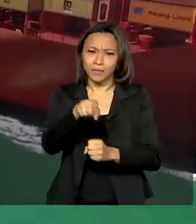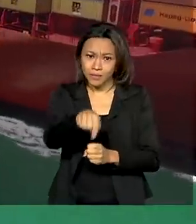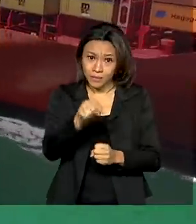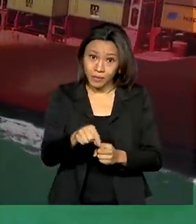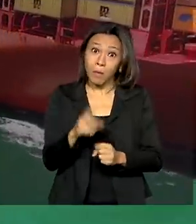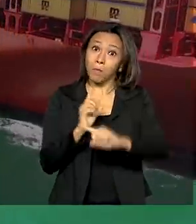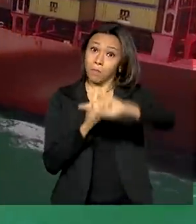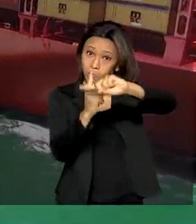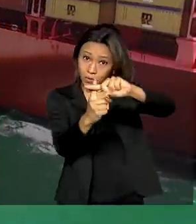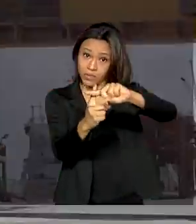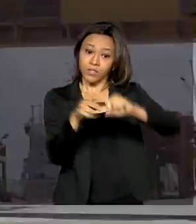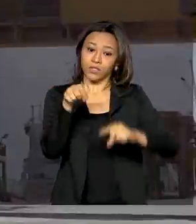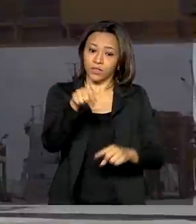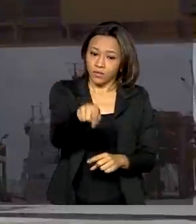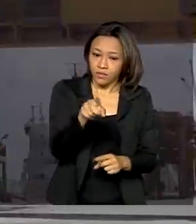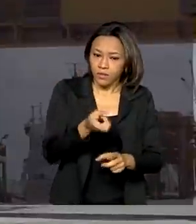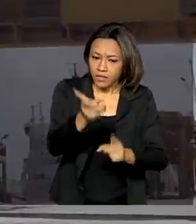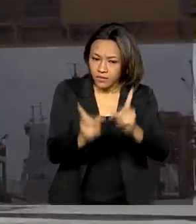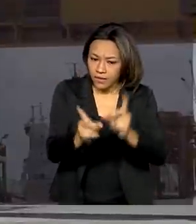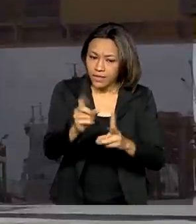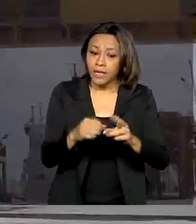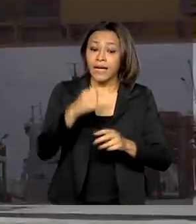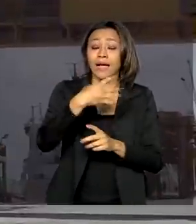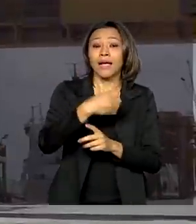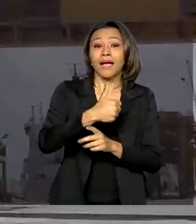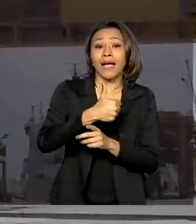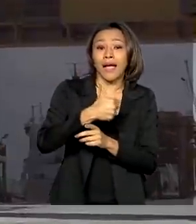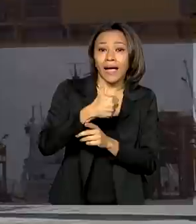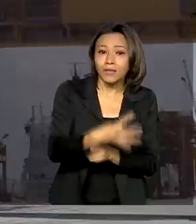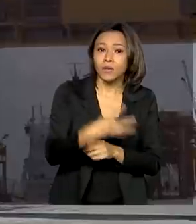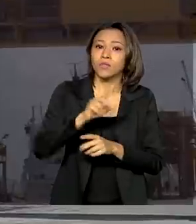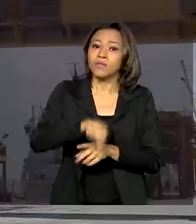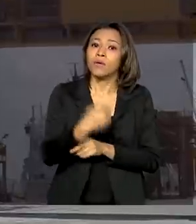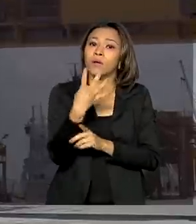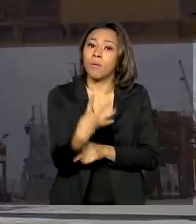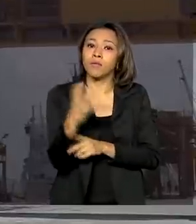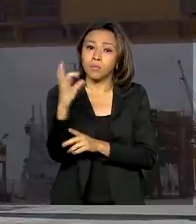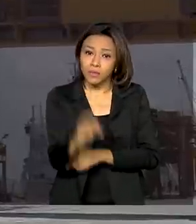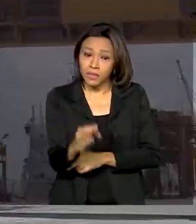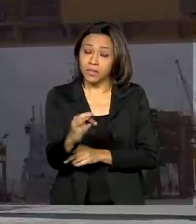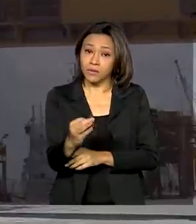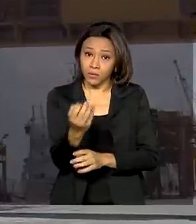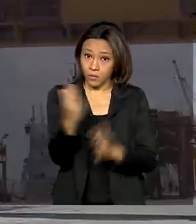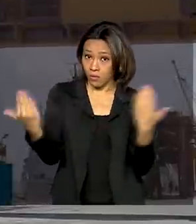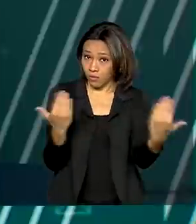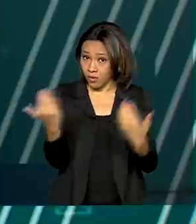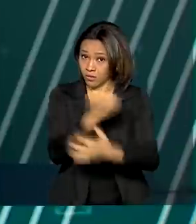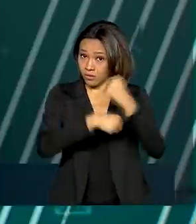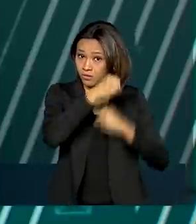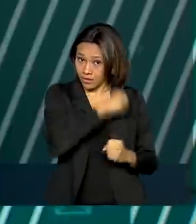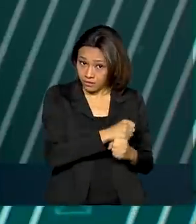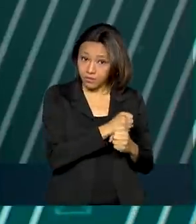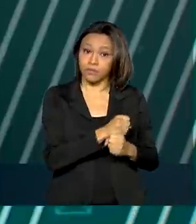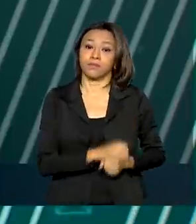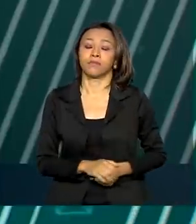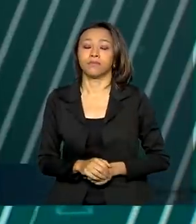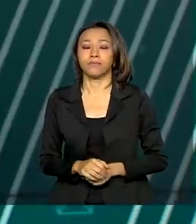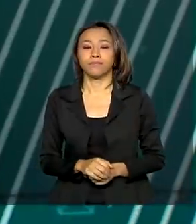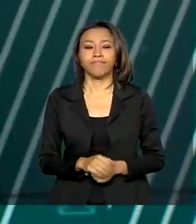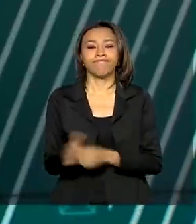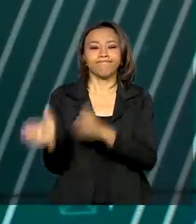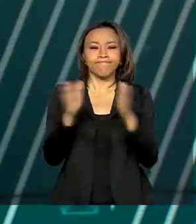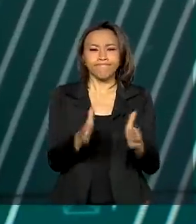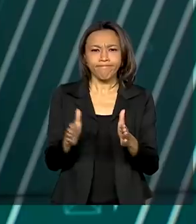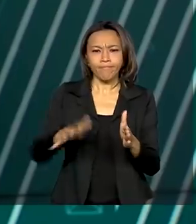dólares na balança comercial, 14,4% superior ao ano passado. E a